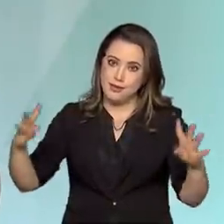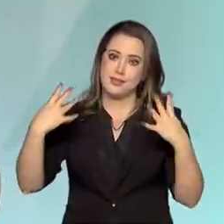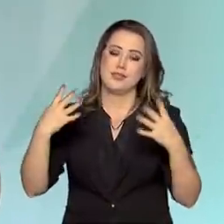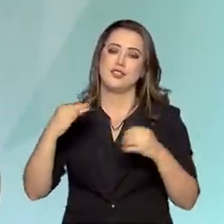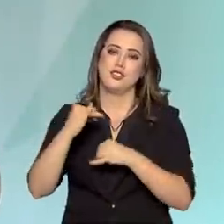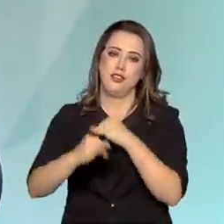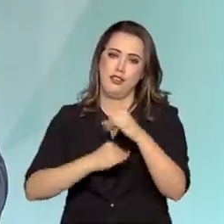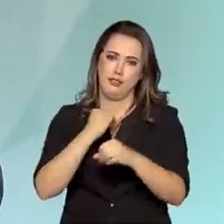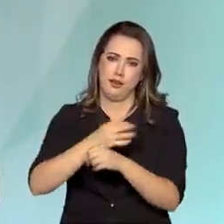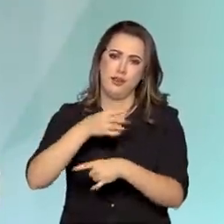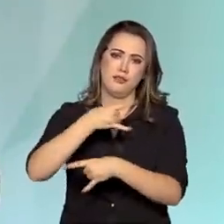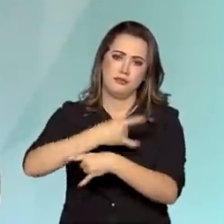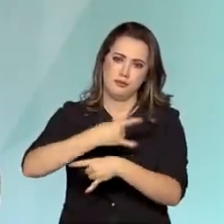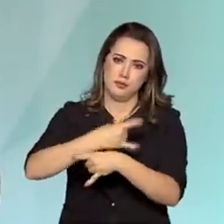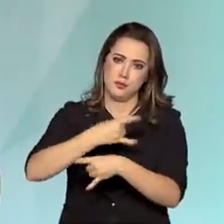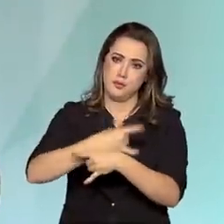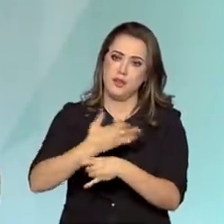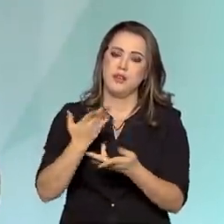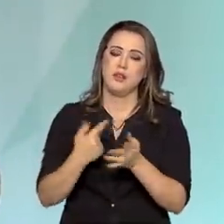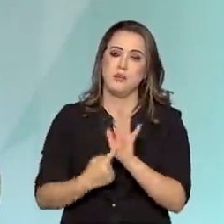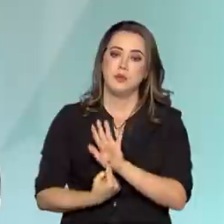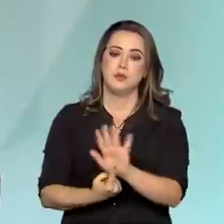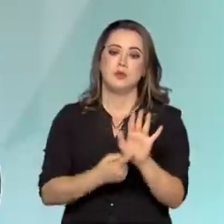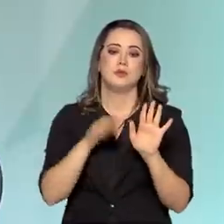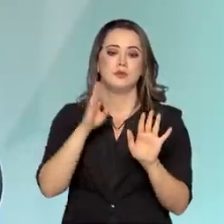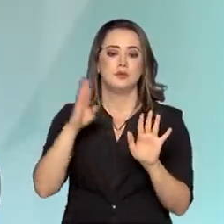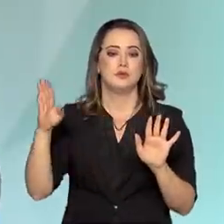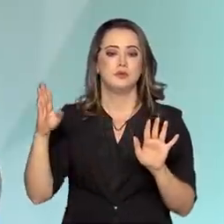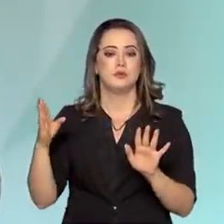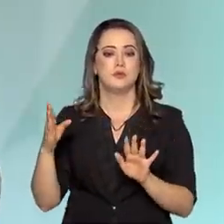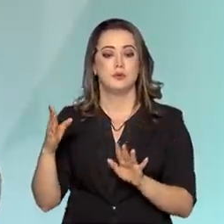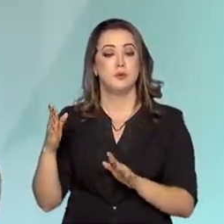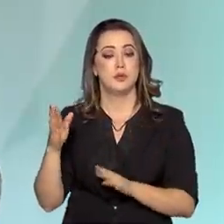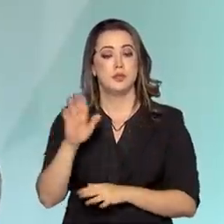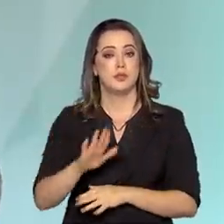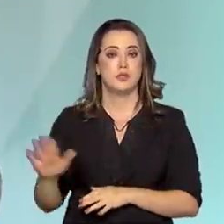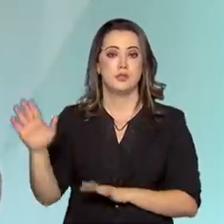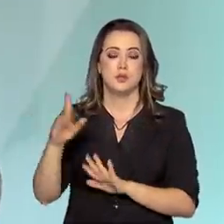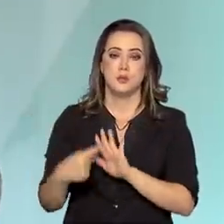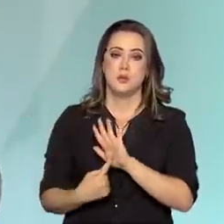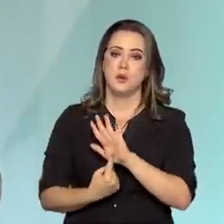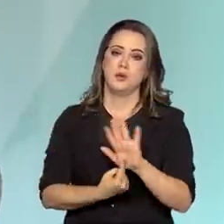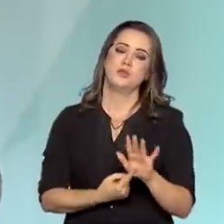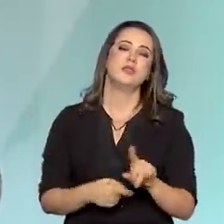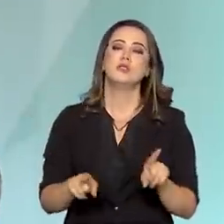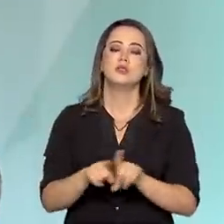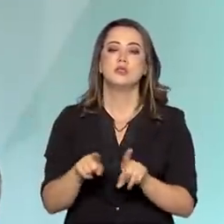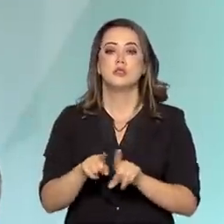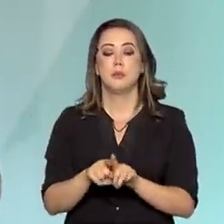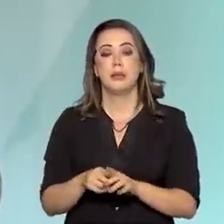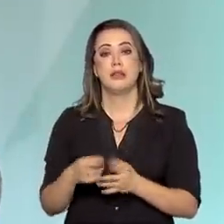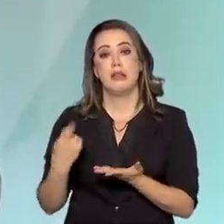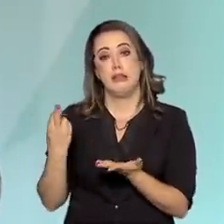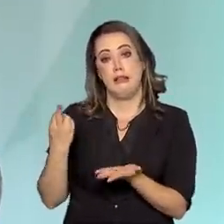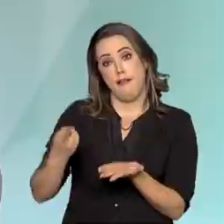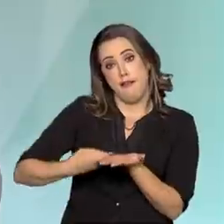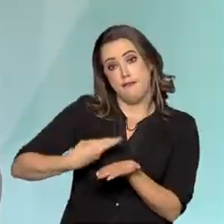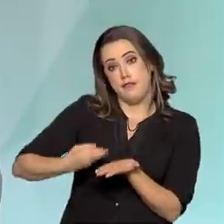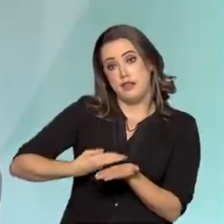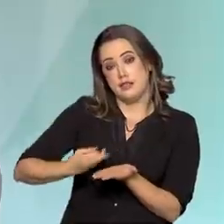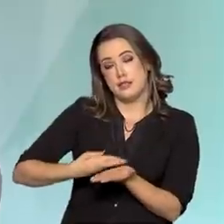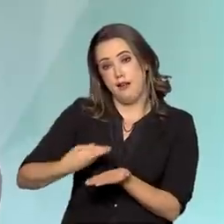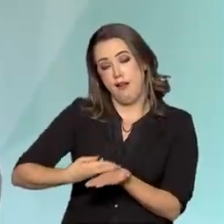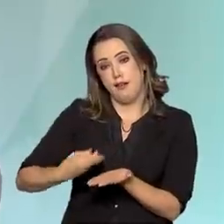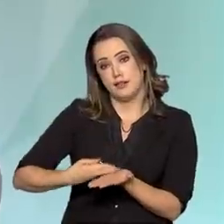docentes de fazer com que a Biblioteca Nacional se revele. Eu gostaria de dizer também que a gente está reinaugurando algumas revistas que estavam fora de